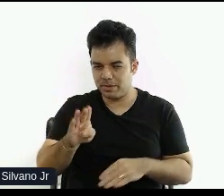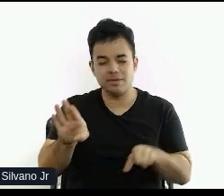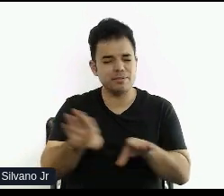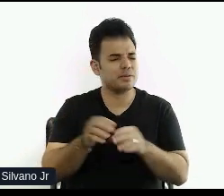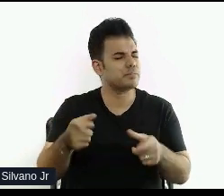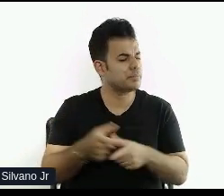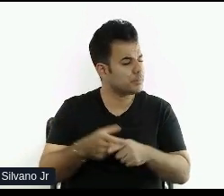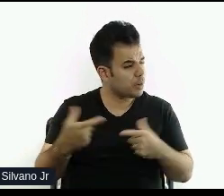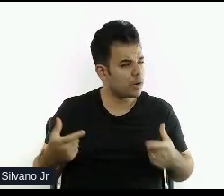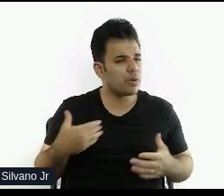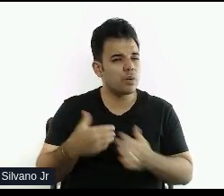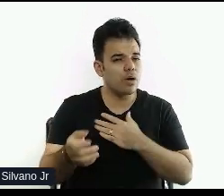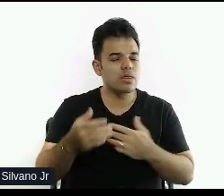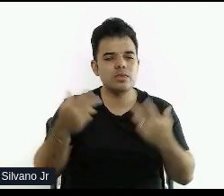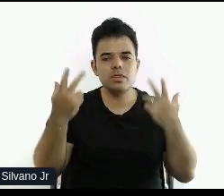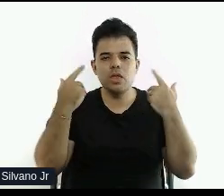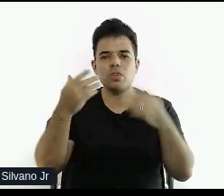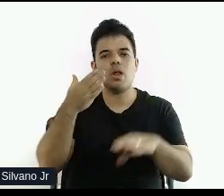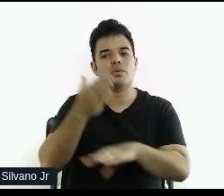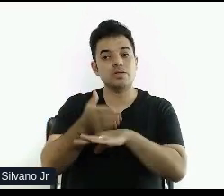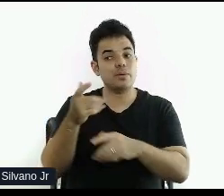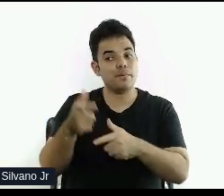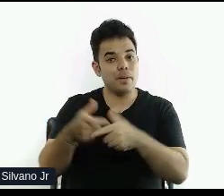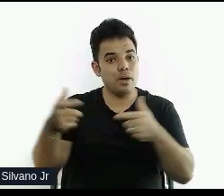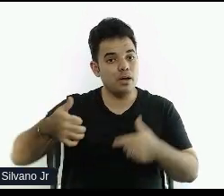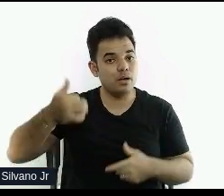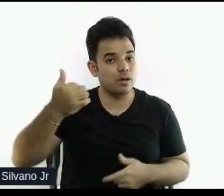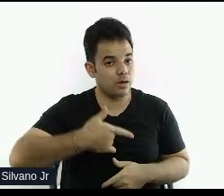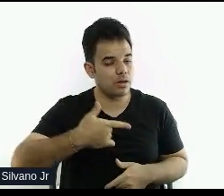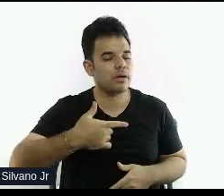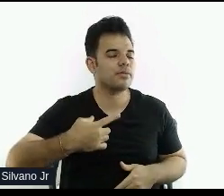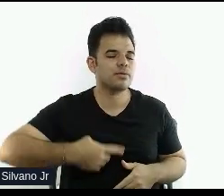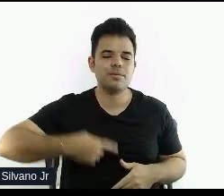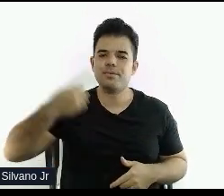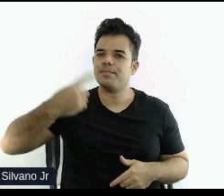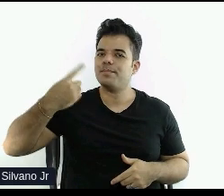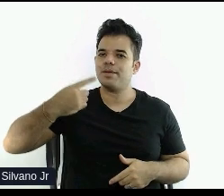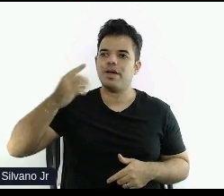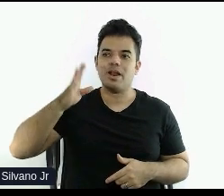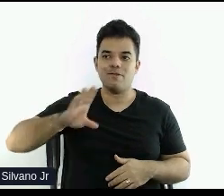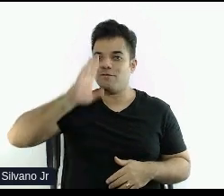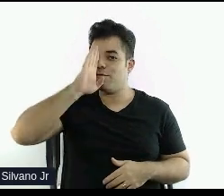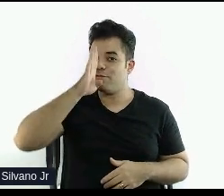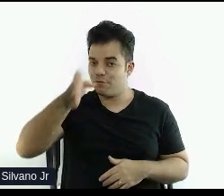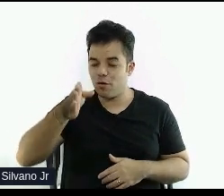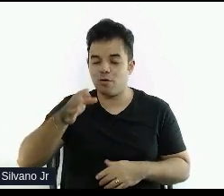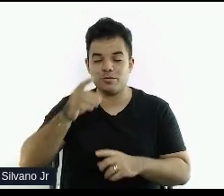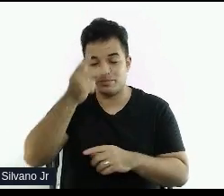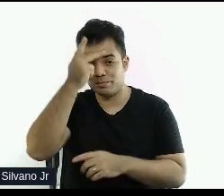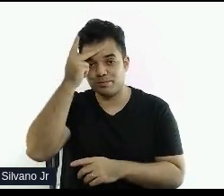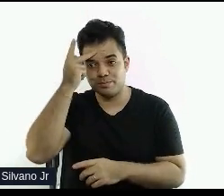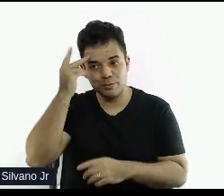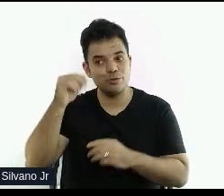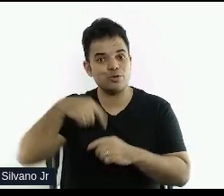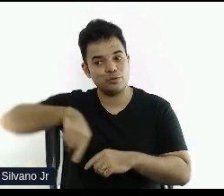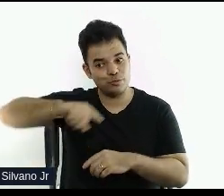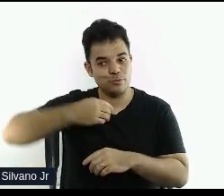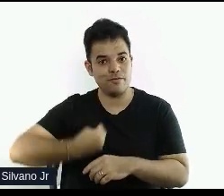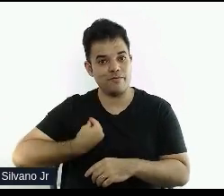pesquisa orgânica, então é importante que a gente esteja presente nas primeiras páginas desse resultado de busca. Então, como que gente faz isso, né?